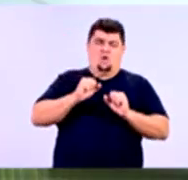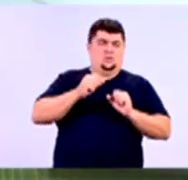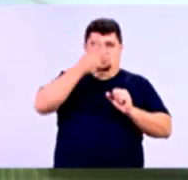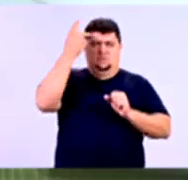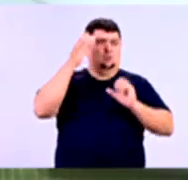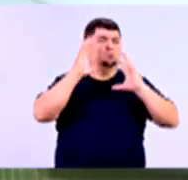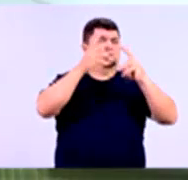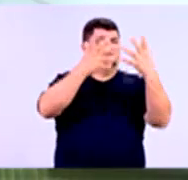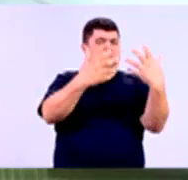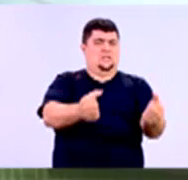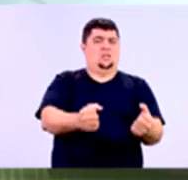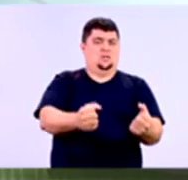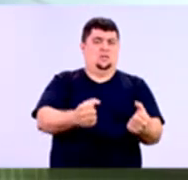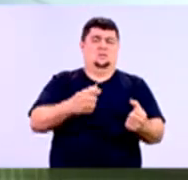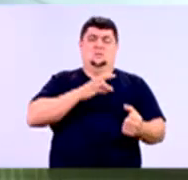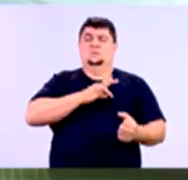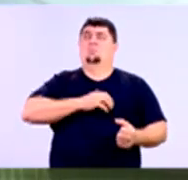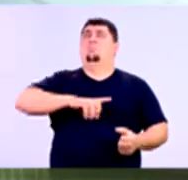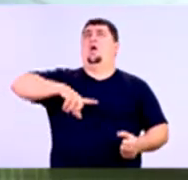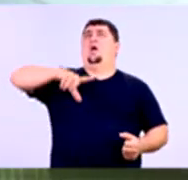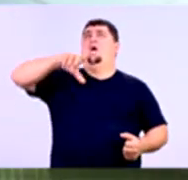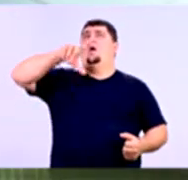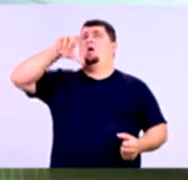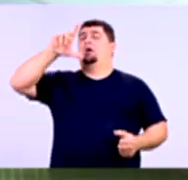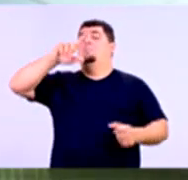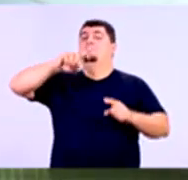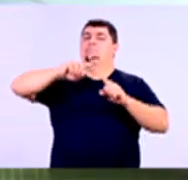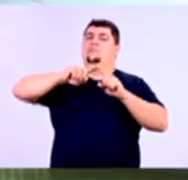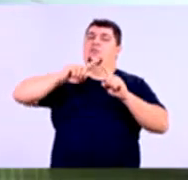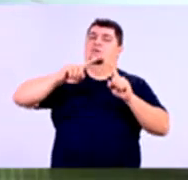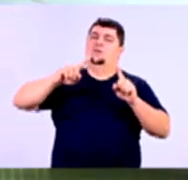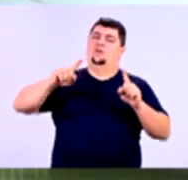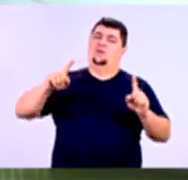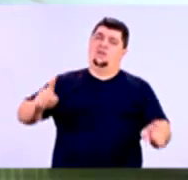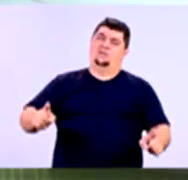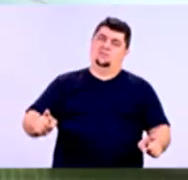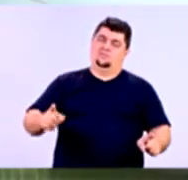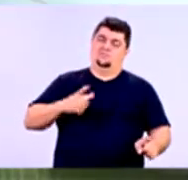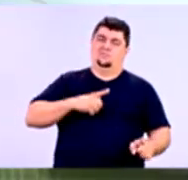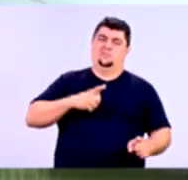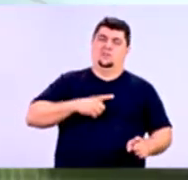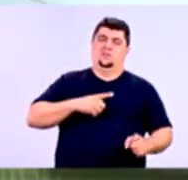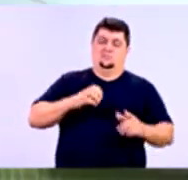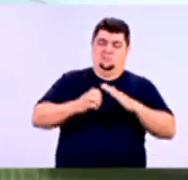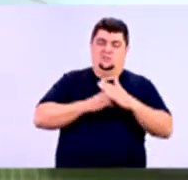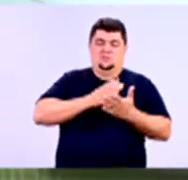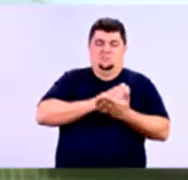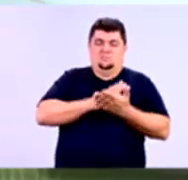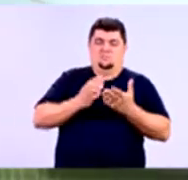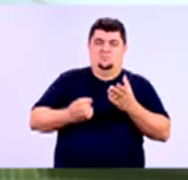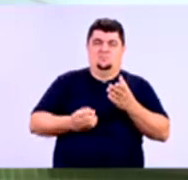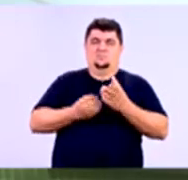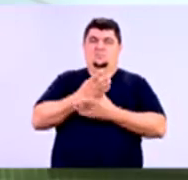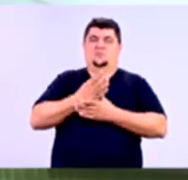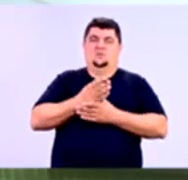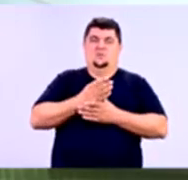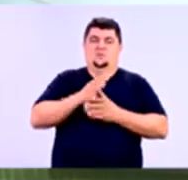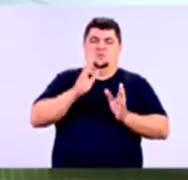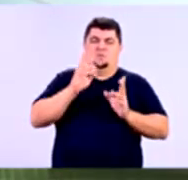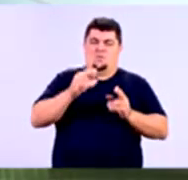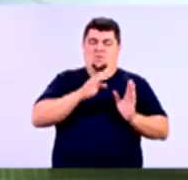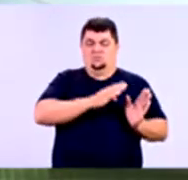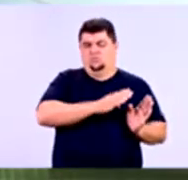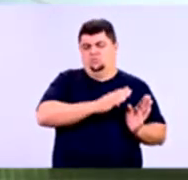certo e ter muito retorno, retorno muito positivo. ou também, essa empresa pode seguir o caminho de muitas empresas no